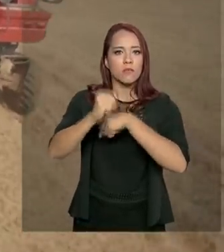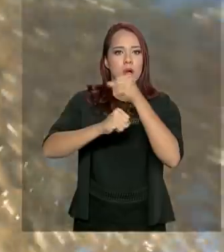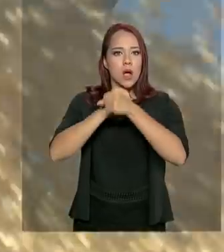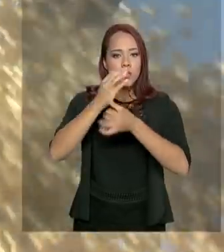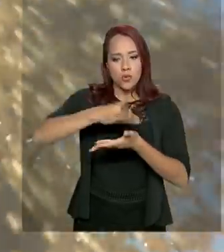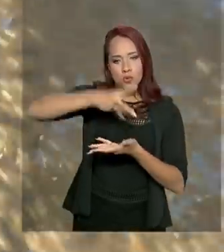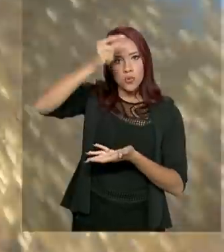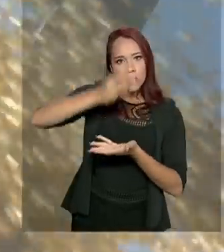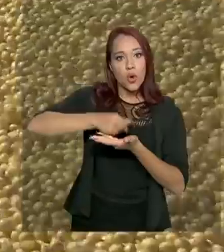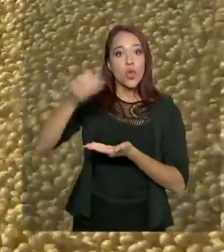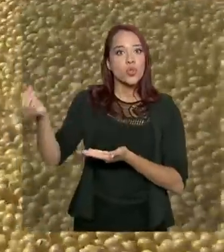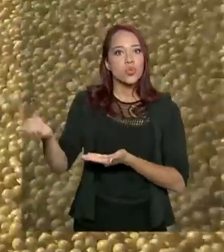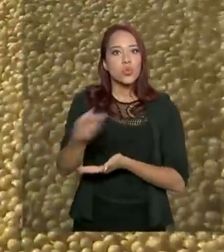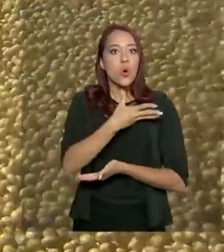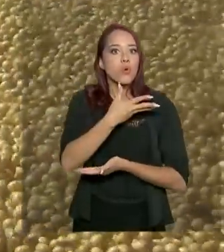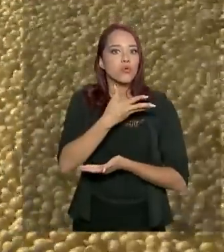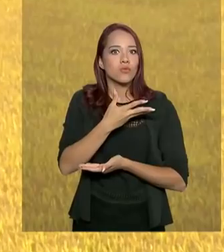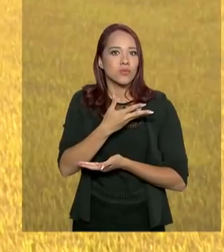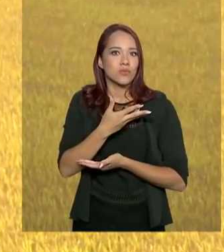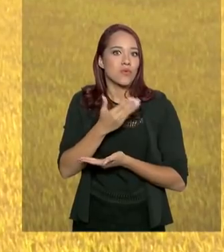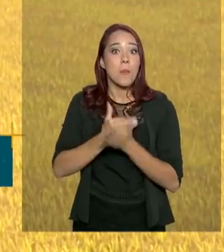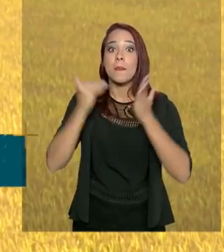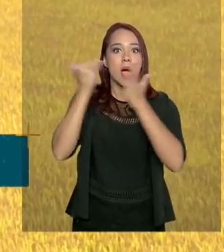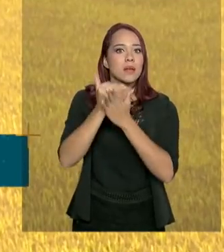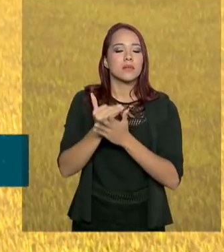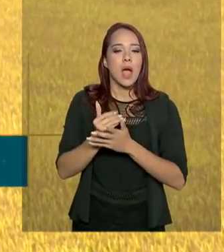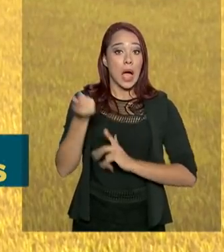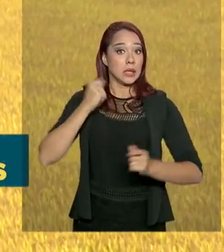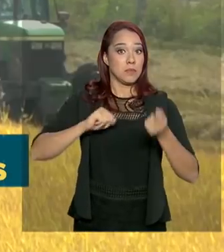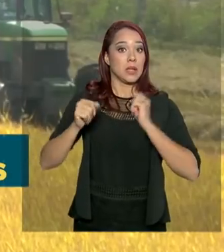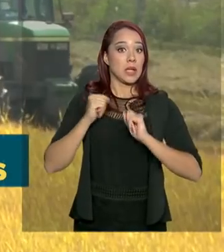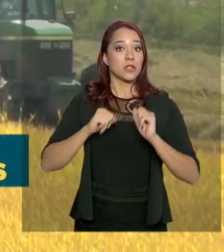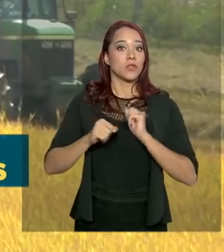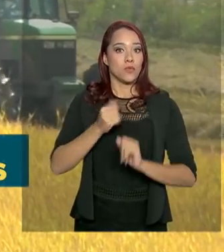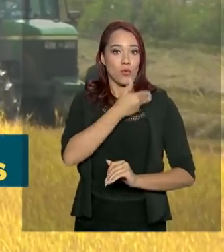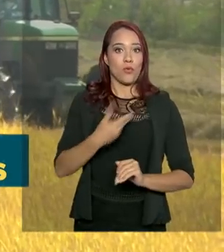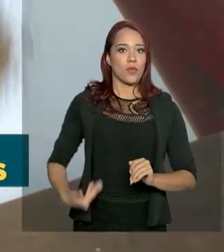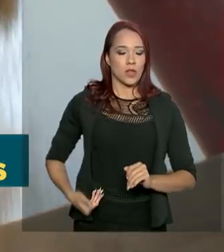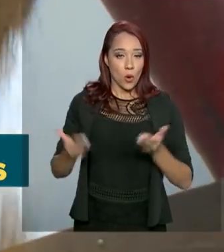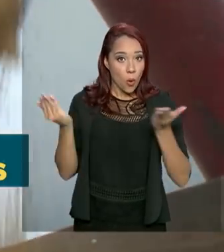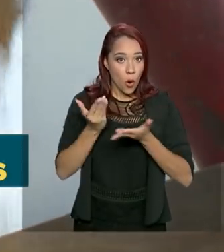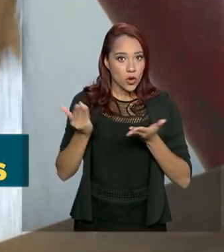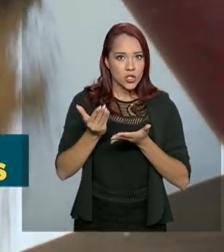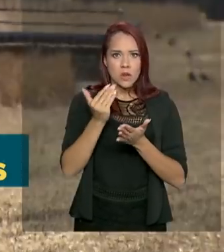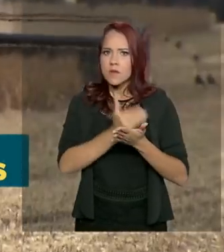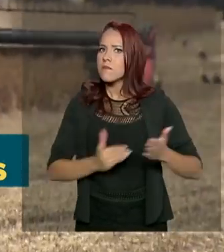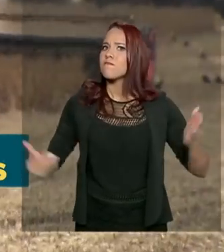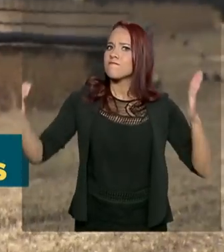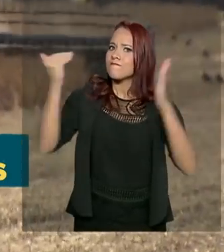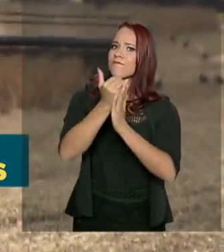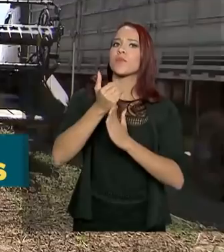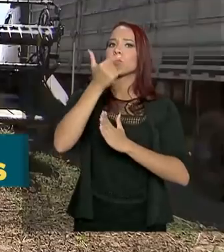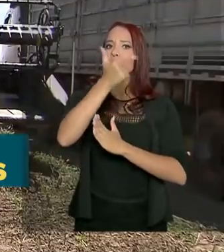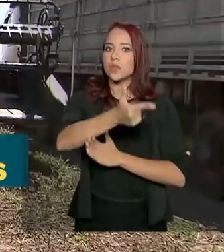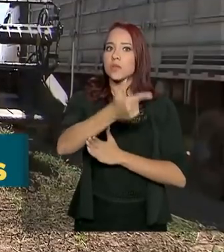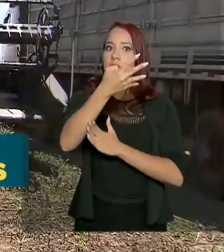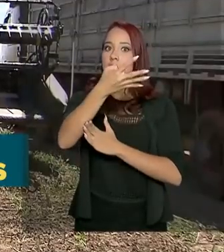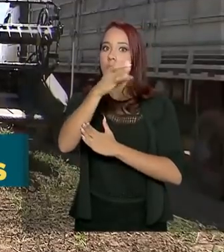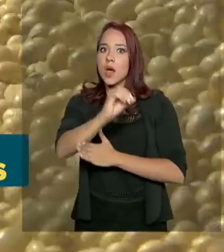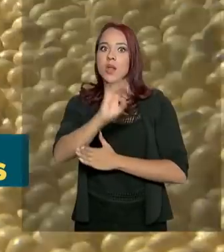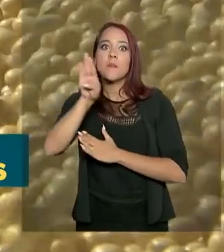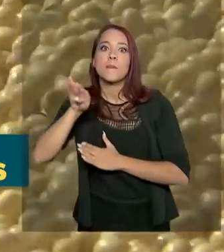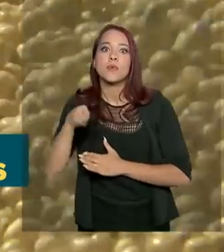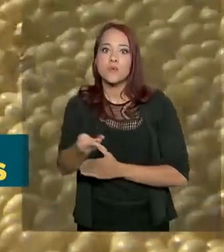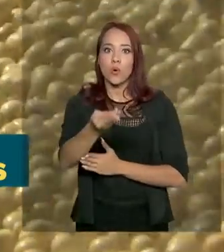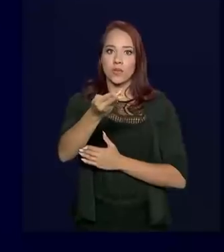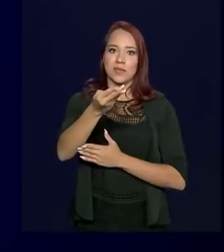bate novos recordes. A estimativa do governo é de que a colheita atual ultrapasse 240 milhões